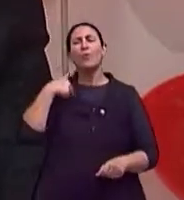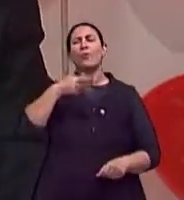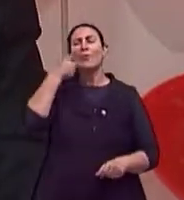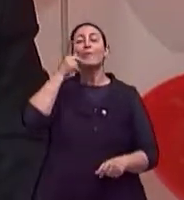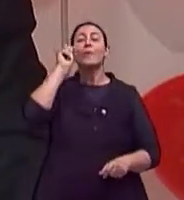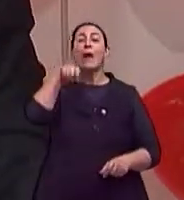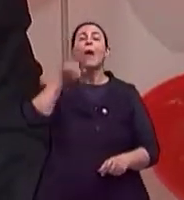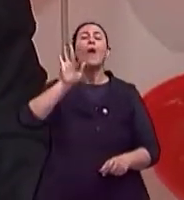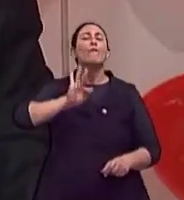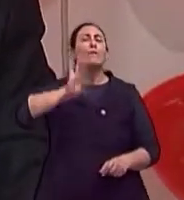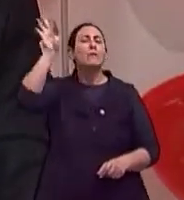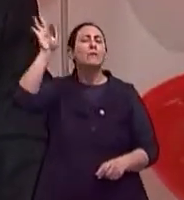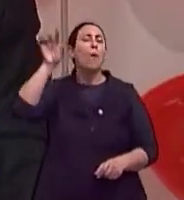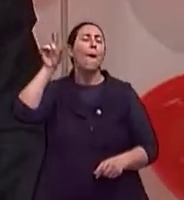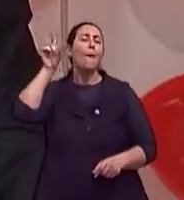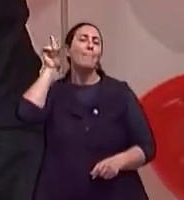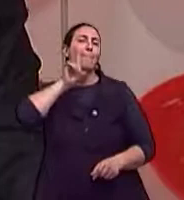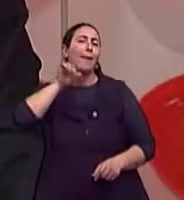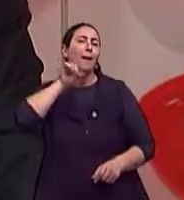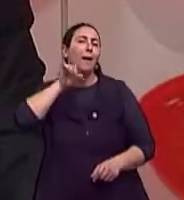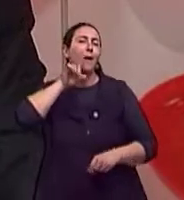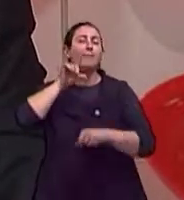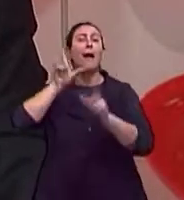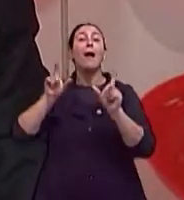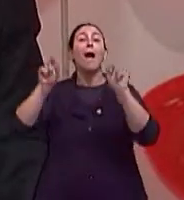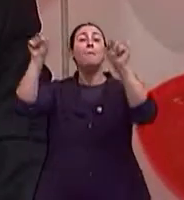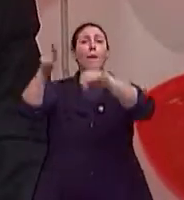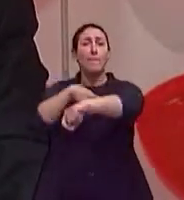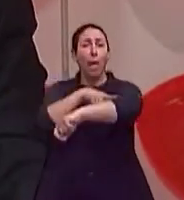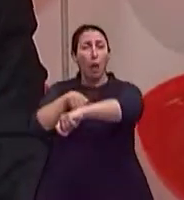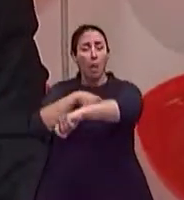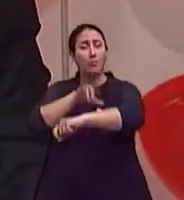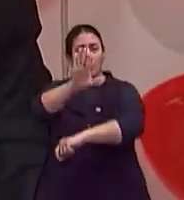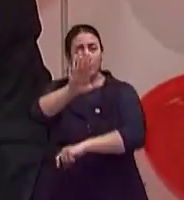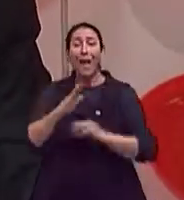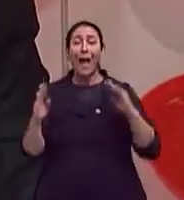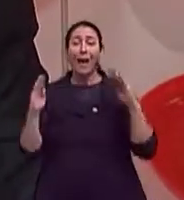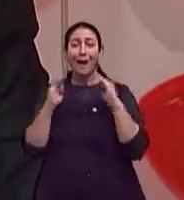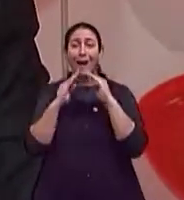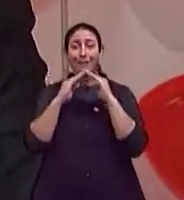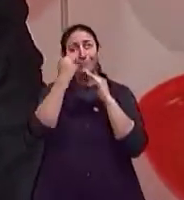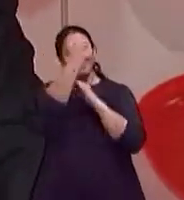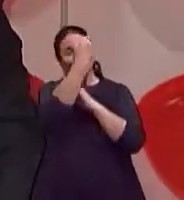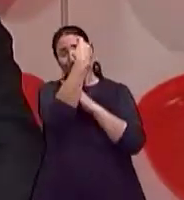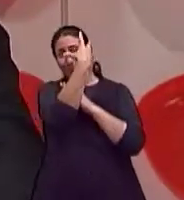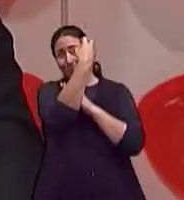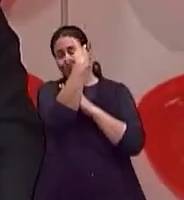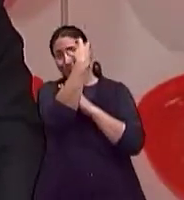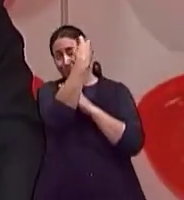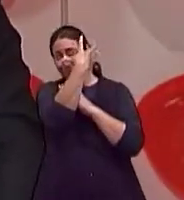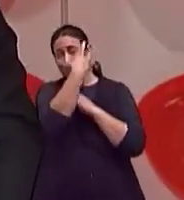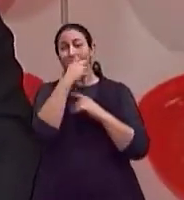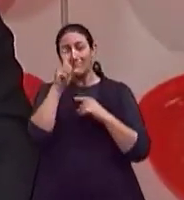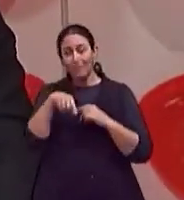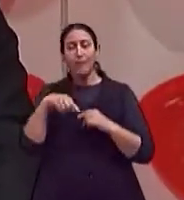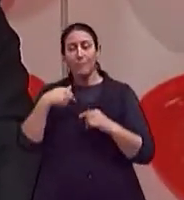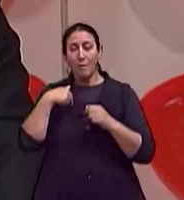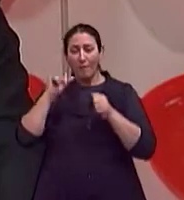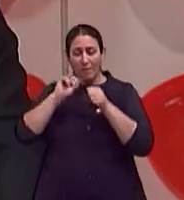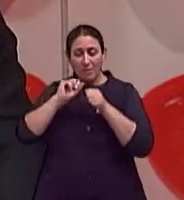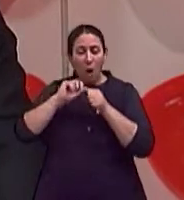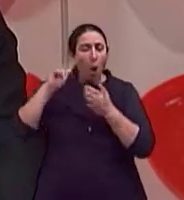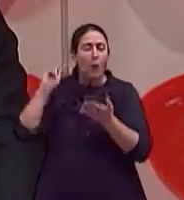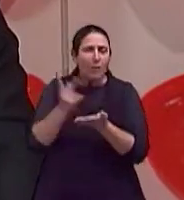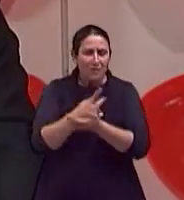Fundação Americana de Câncer de Pele. A radiação luminosa necessária para a pessoa desenvolver um tumor